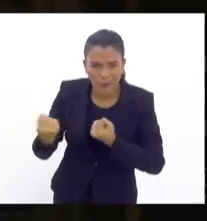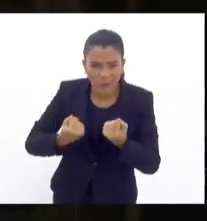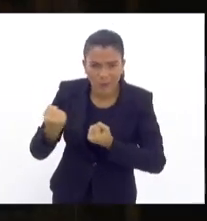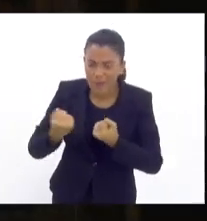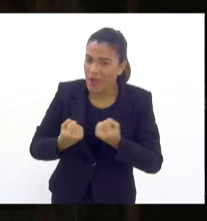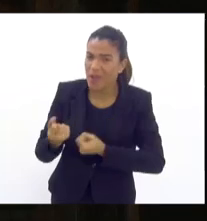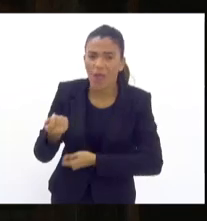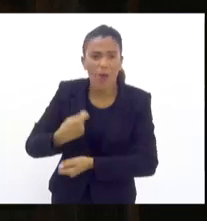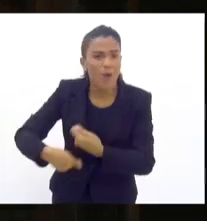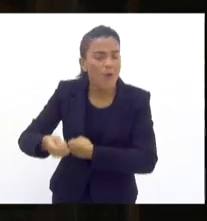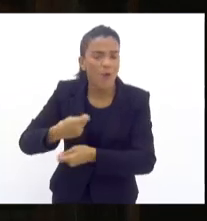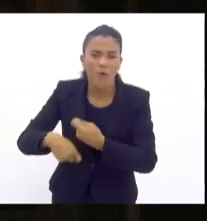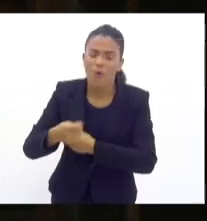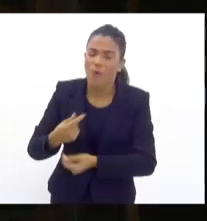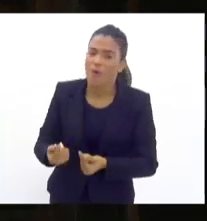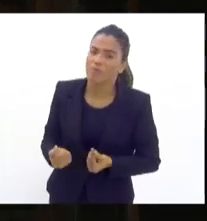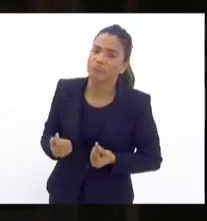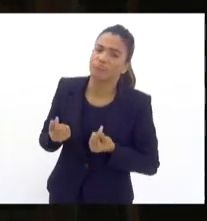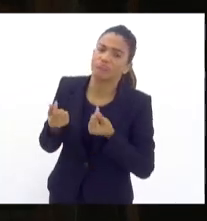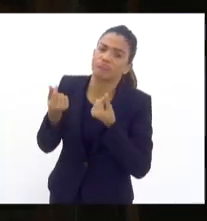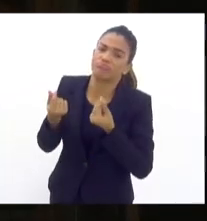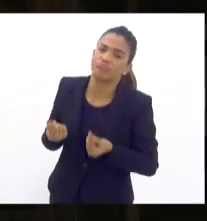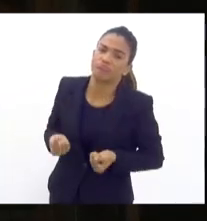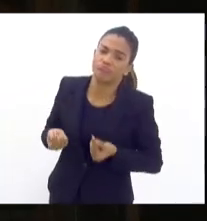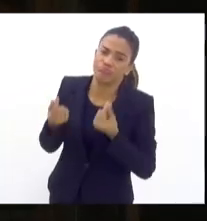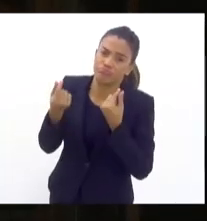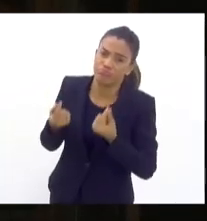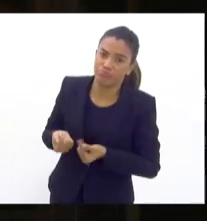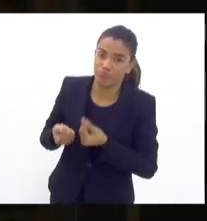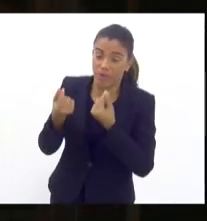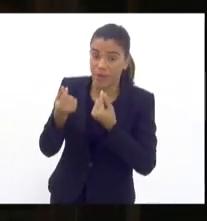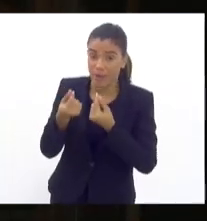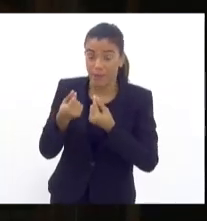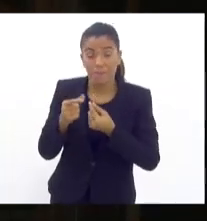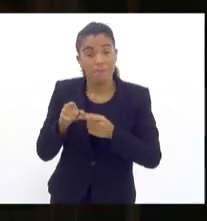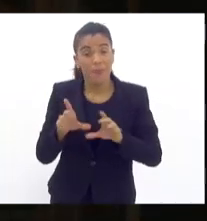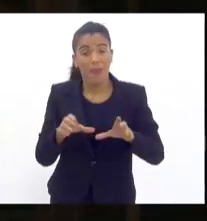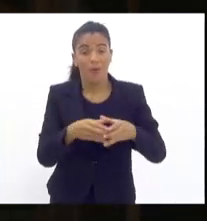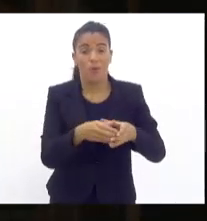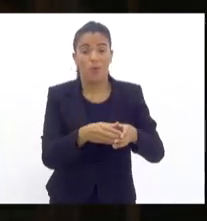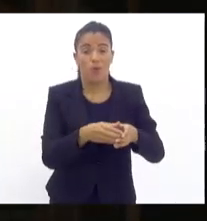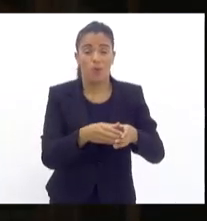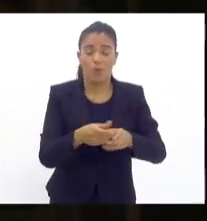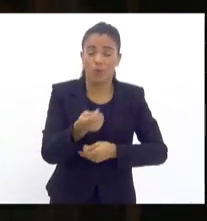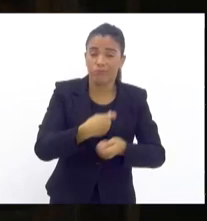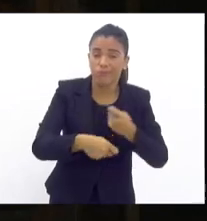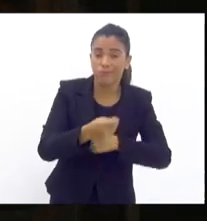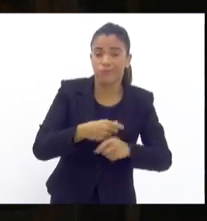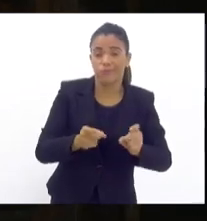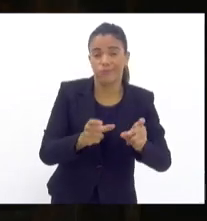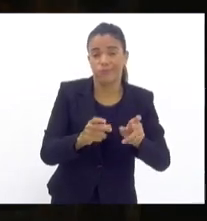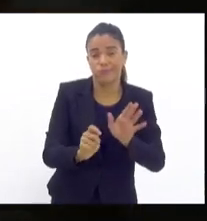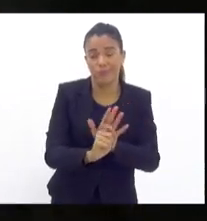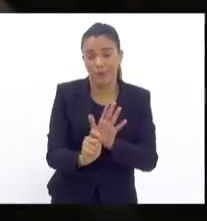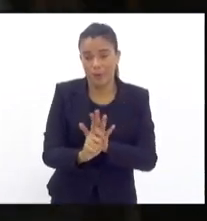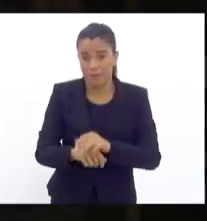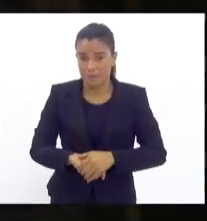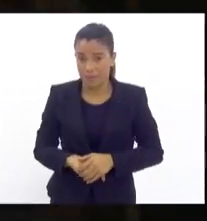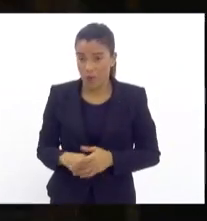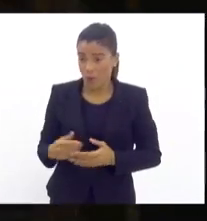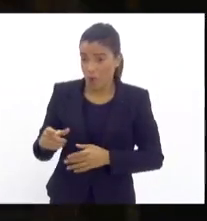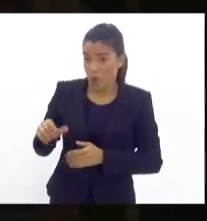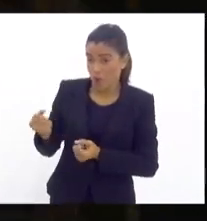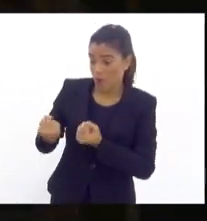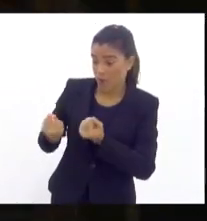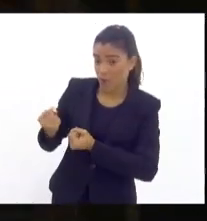muito lucrativo para as facções. Deputados, os veículos, hoje, que são